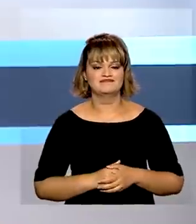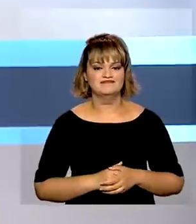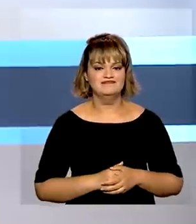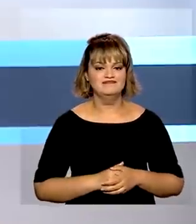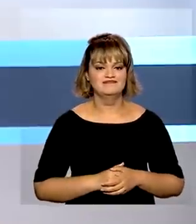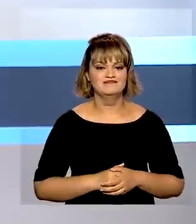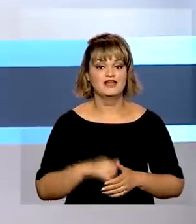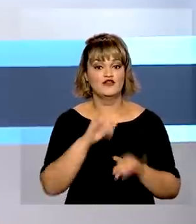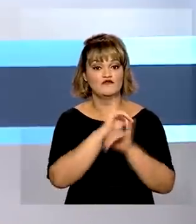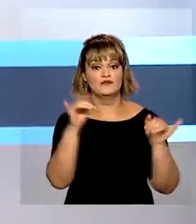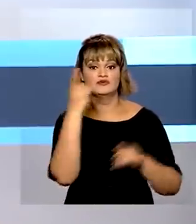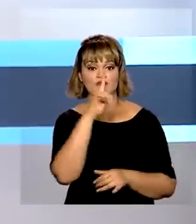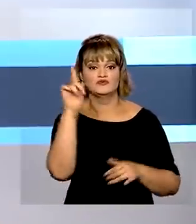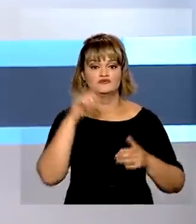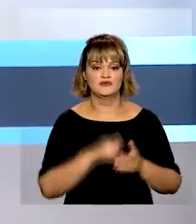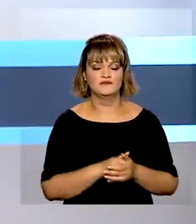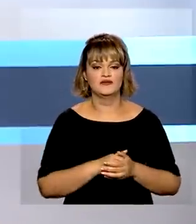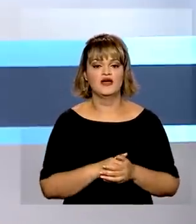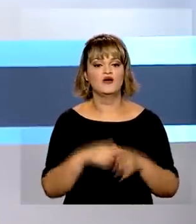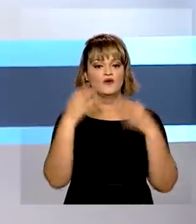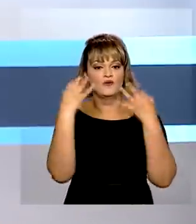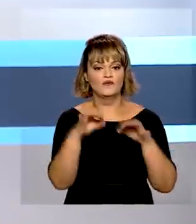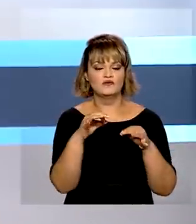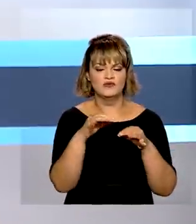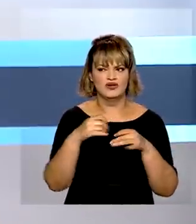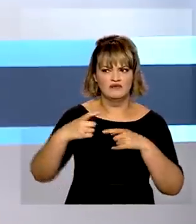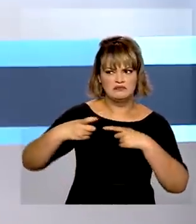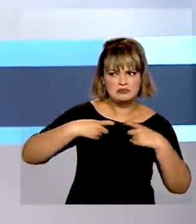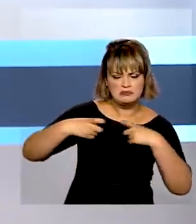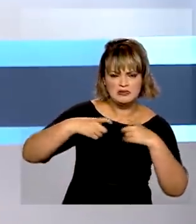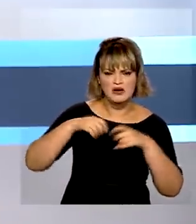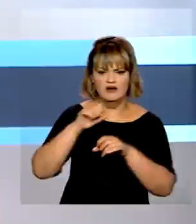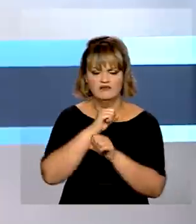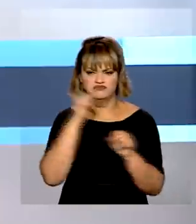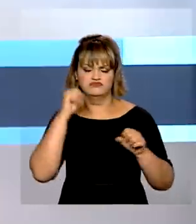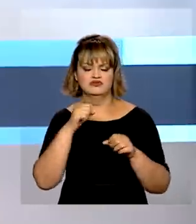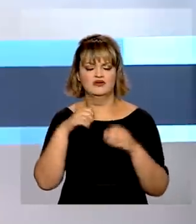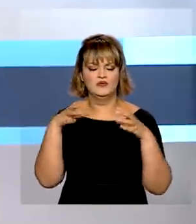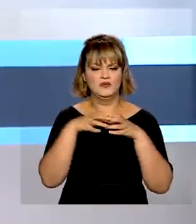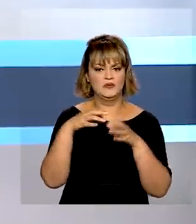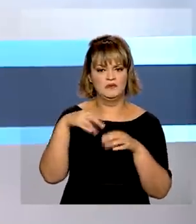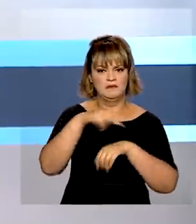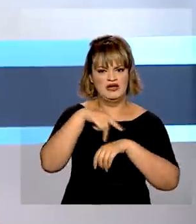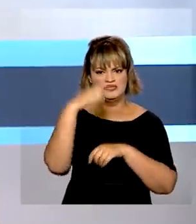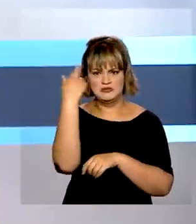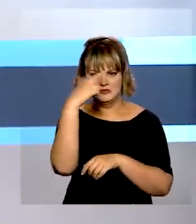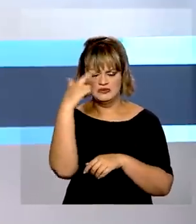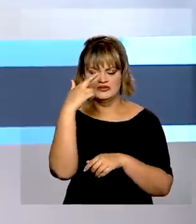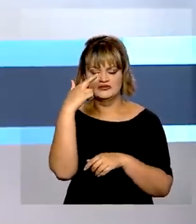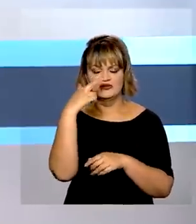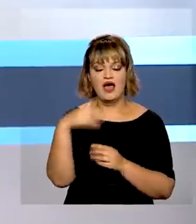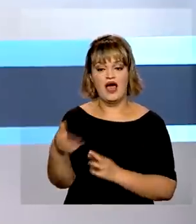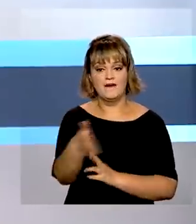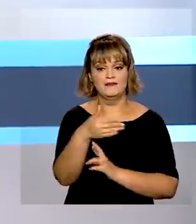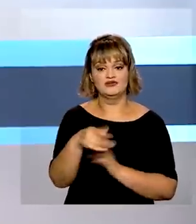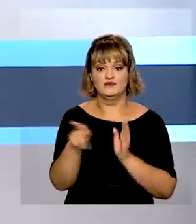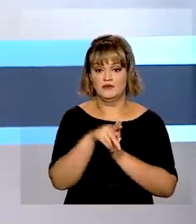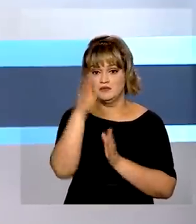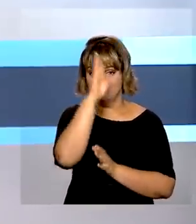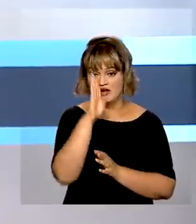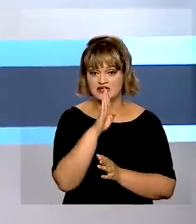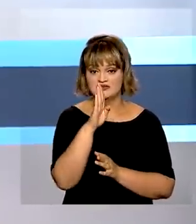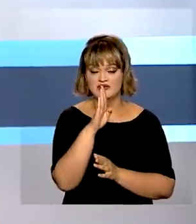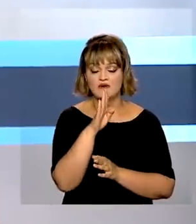E uma última informação. Com a confirmação dos bombardeios do Exército da Rússia no território da Ucrânia, a Embaixada do Brasil no